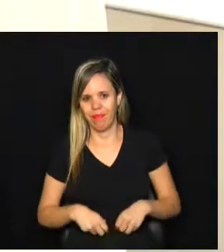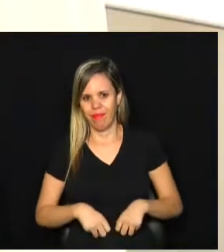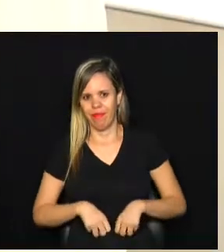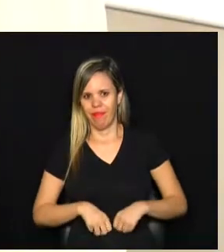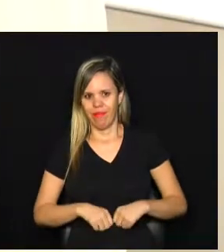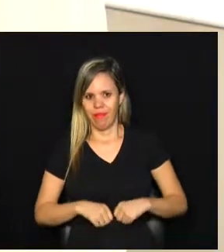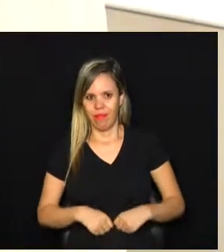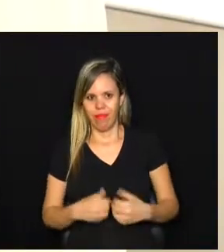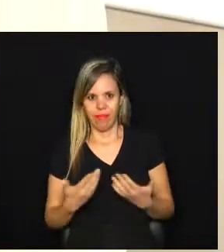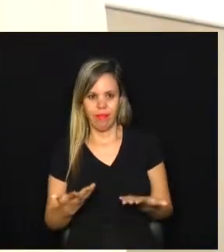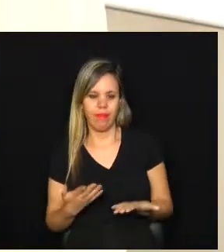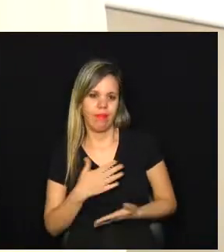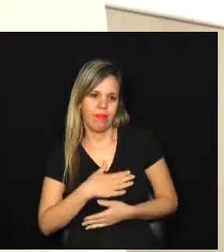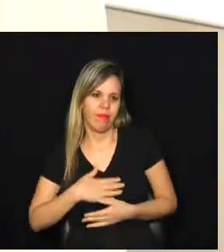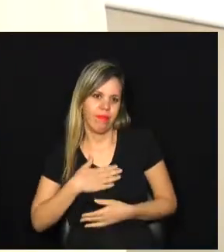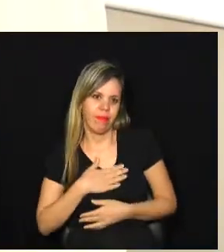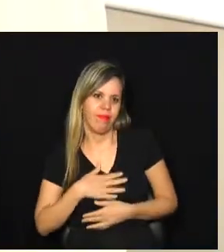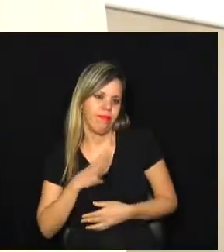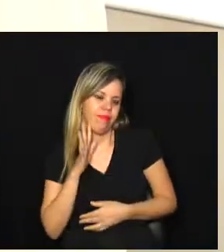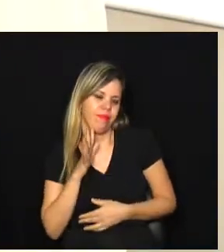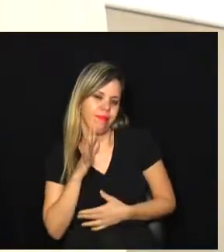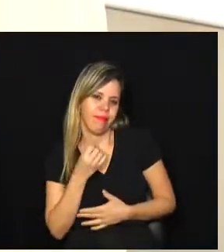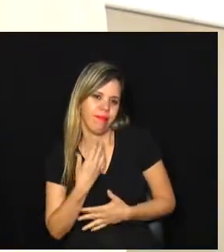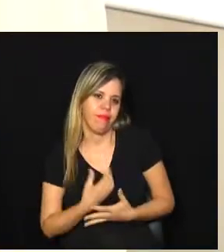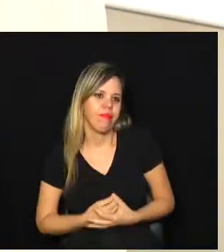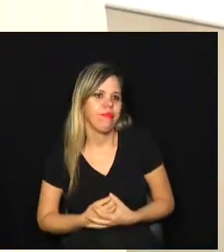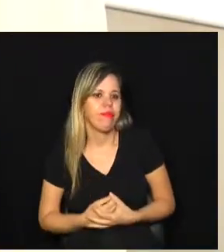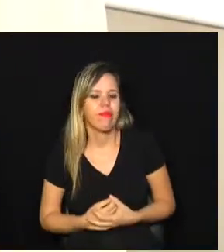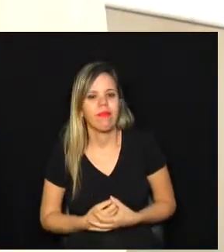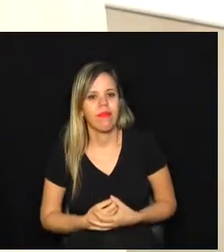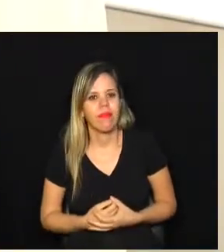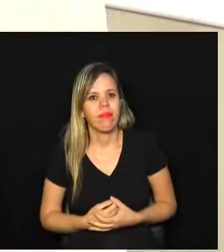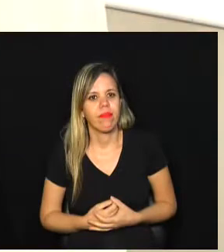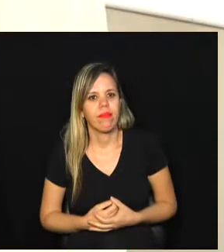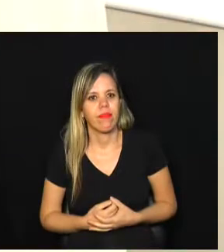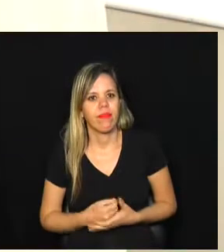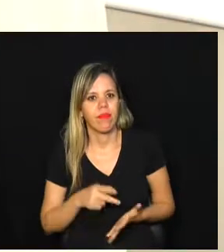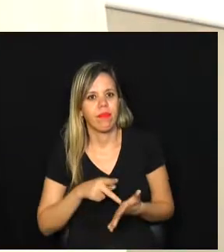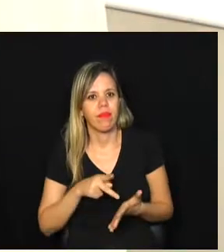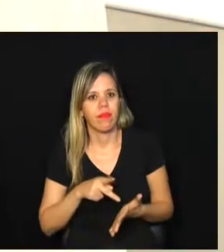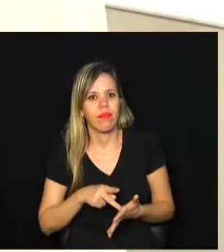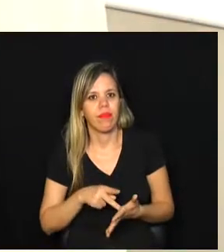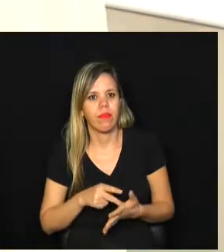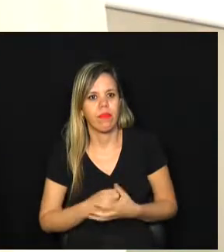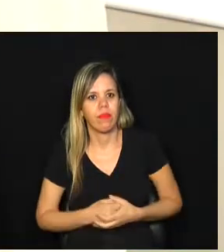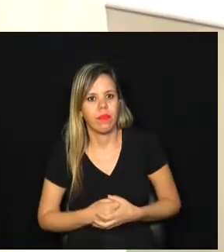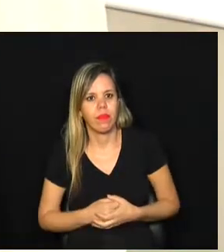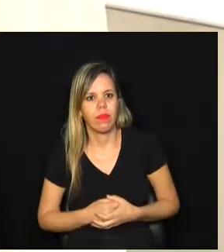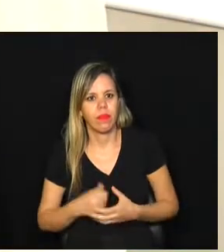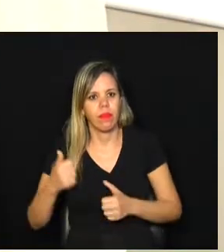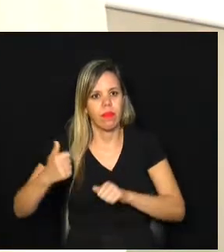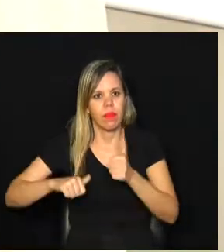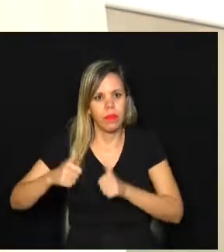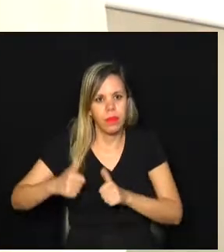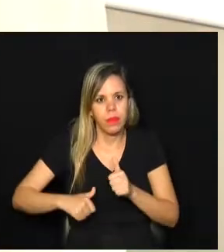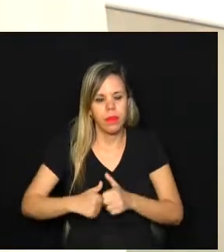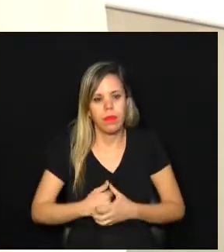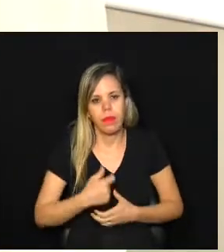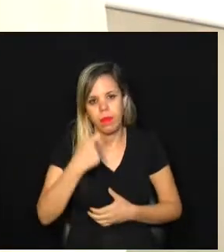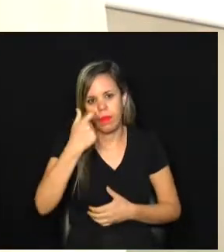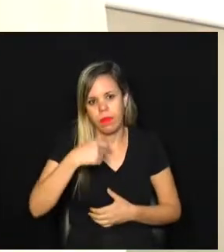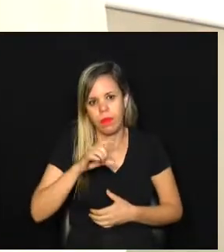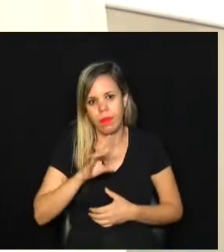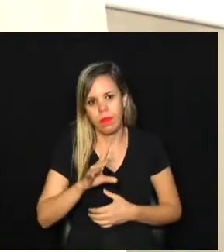É de muito prazer, porque, na verdade, se a gente for avaliar, eu só